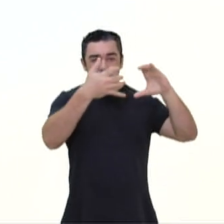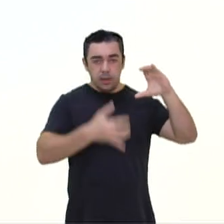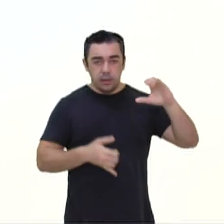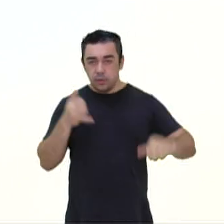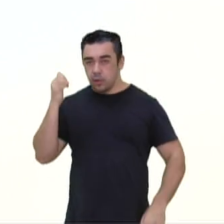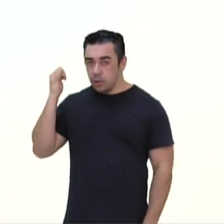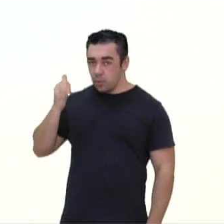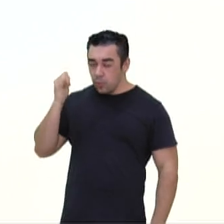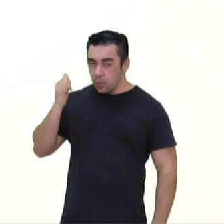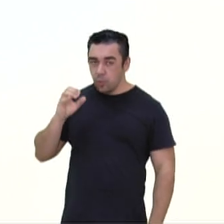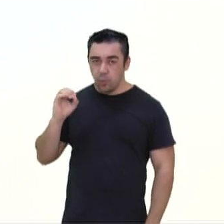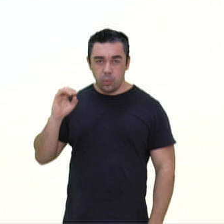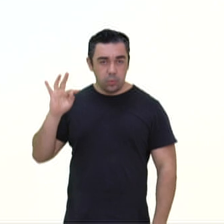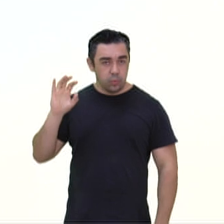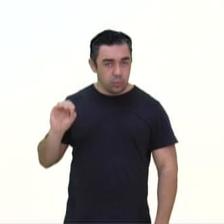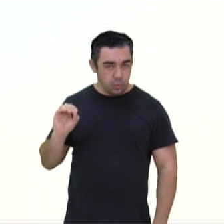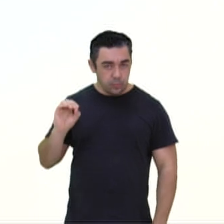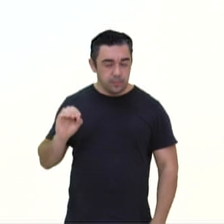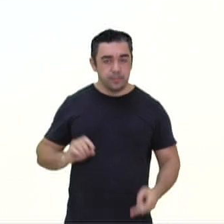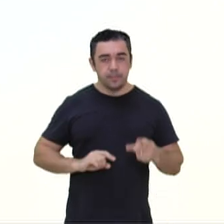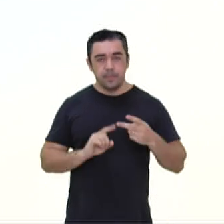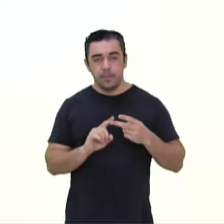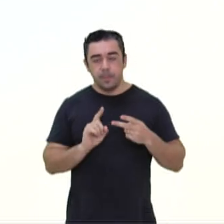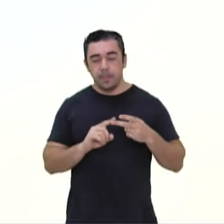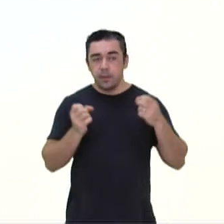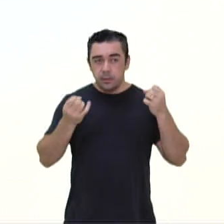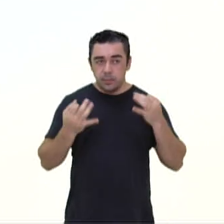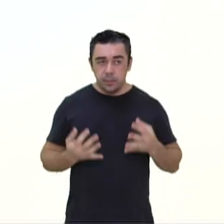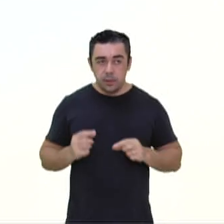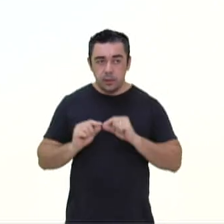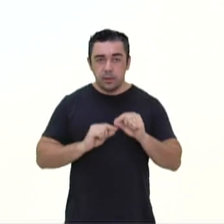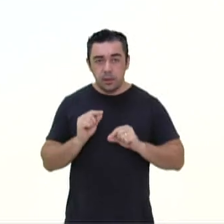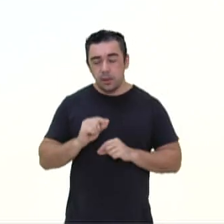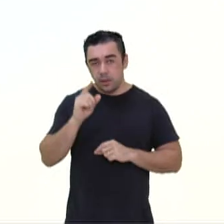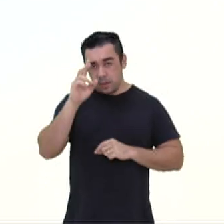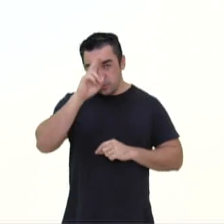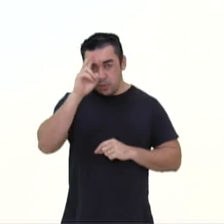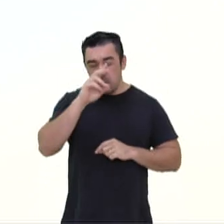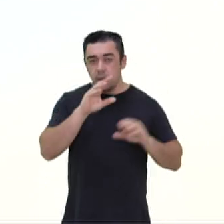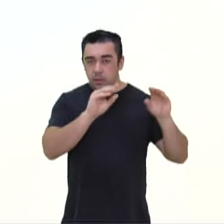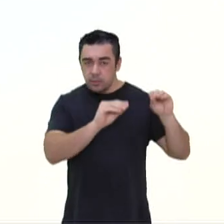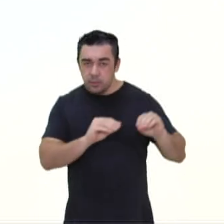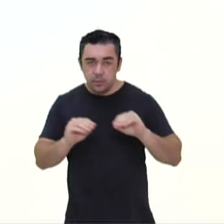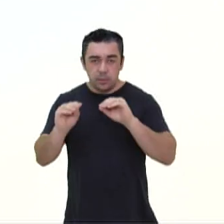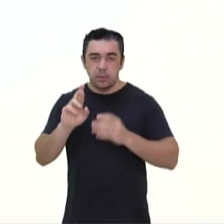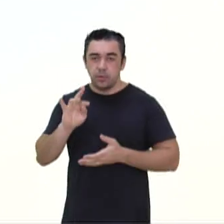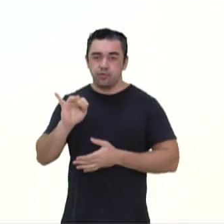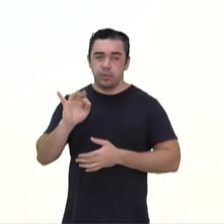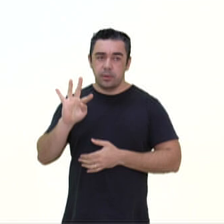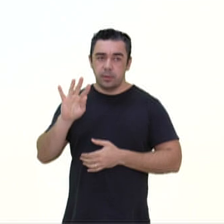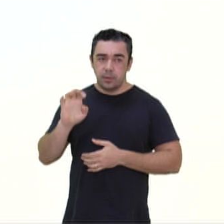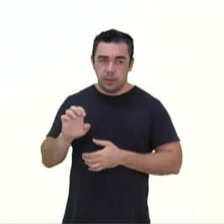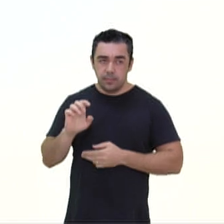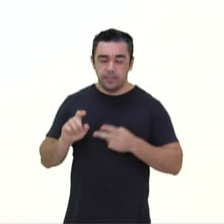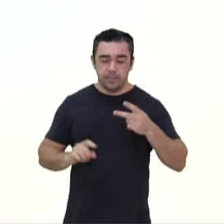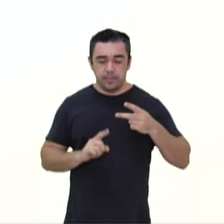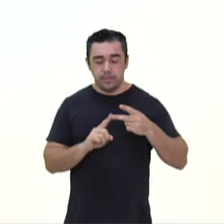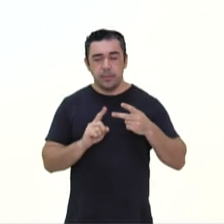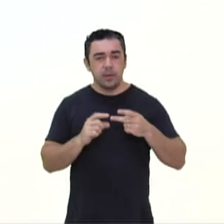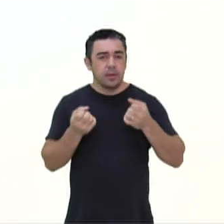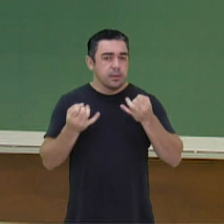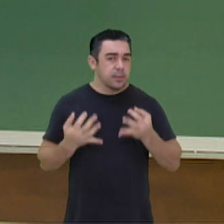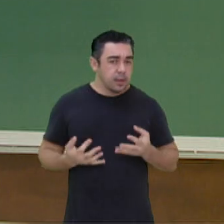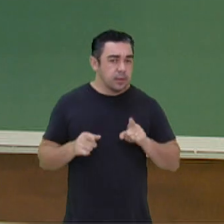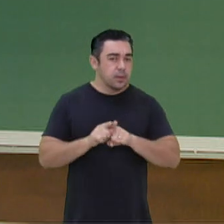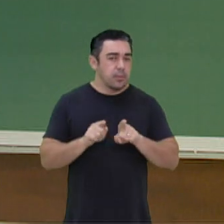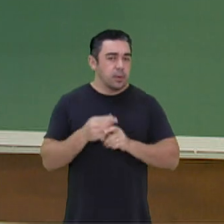do conto. Falei para vocês sobre o Retirantes. Falei para vocês um pouquinho sobre a secura do